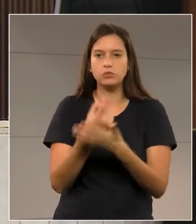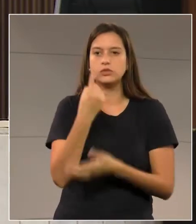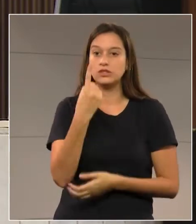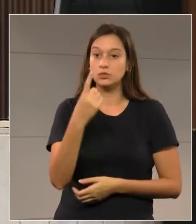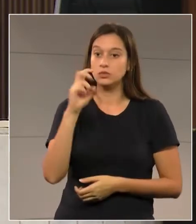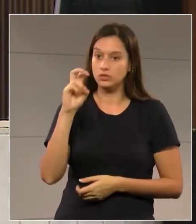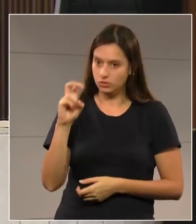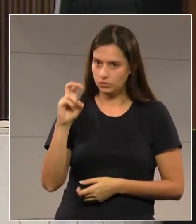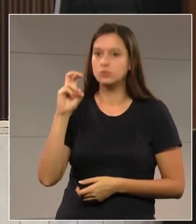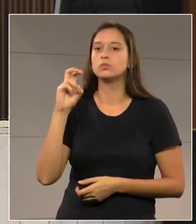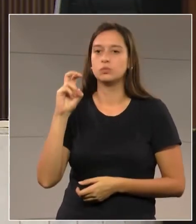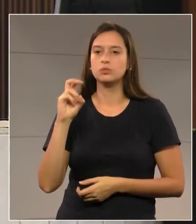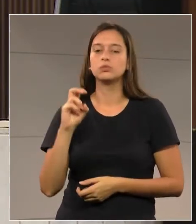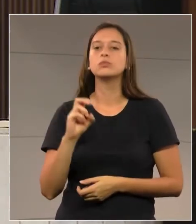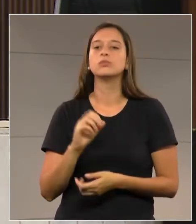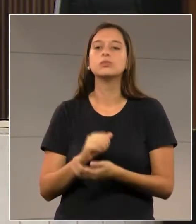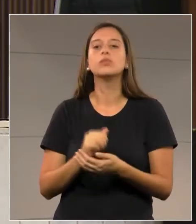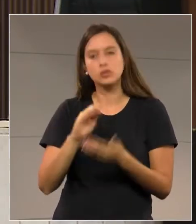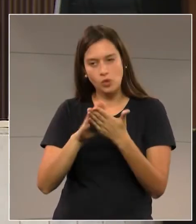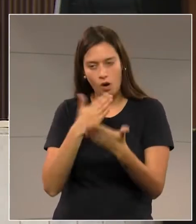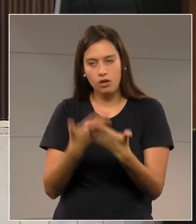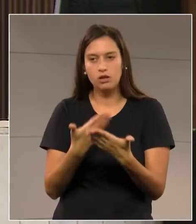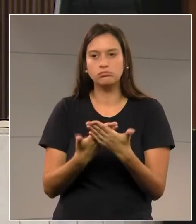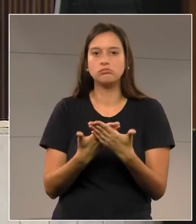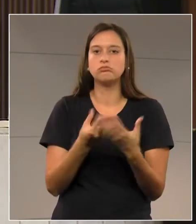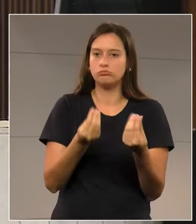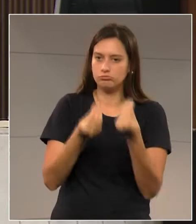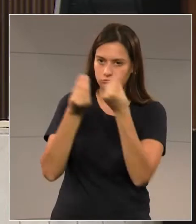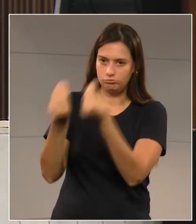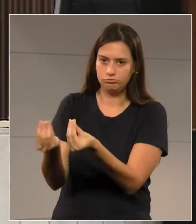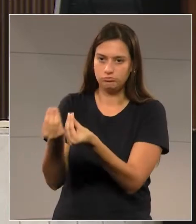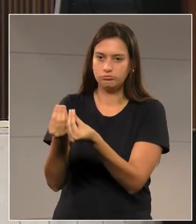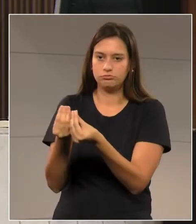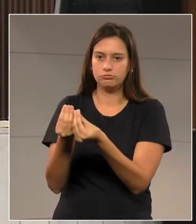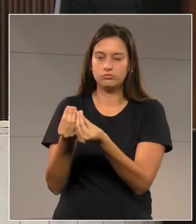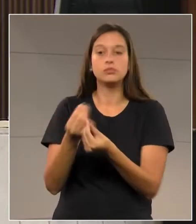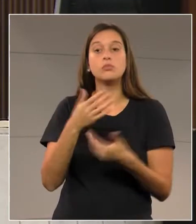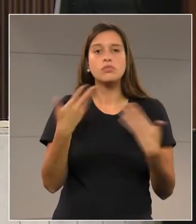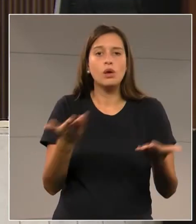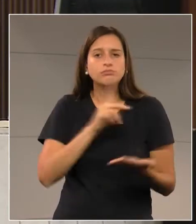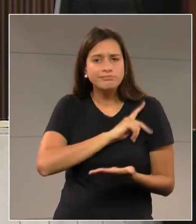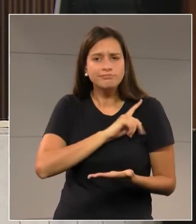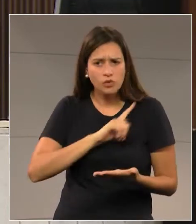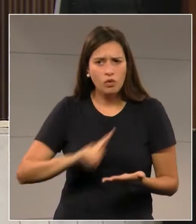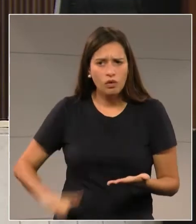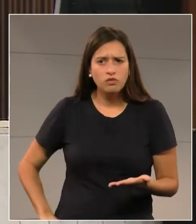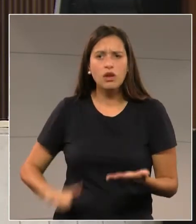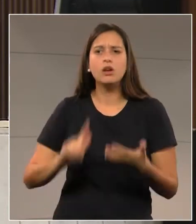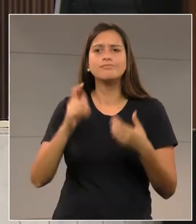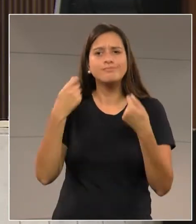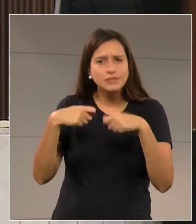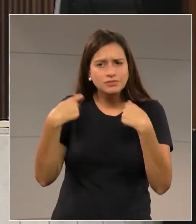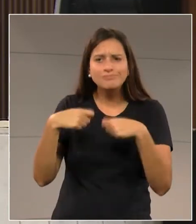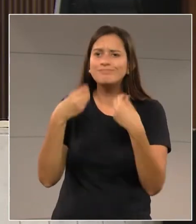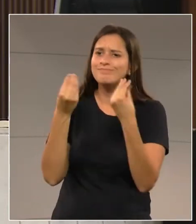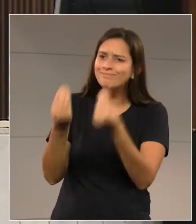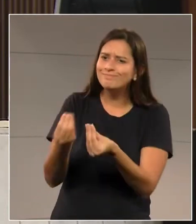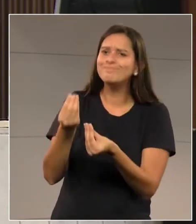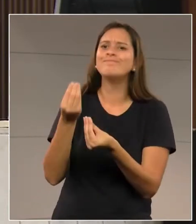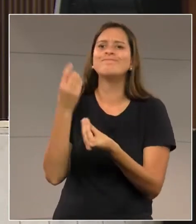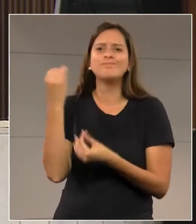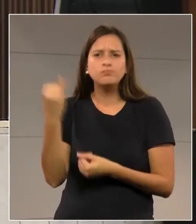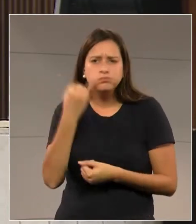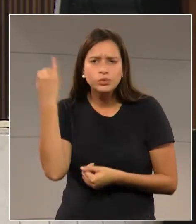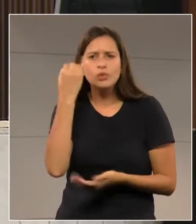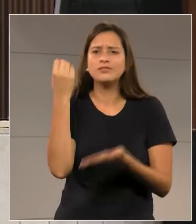Então, senhores deputados, senhor presidente, é importante a regulamentação desse decreto, porque